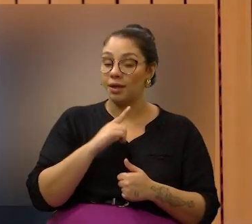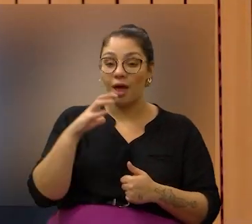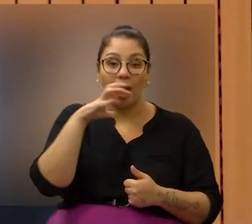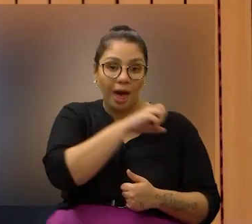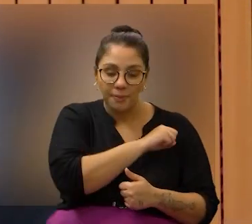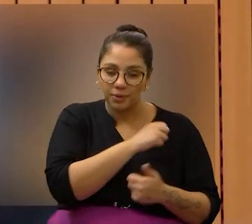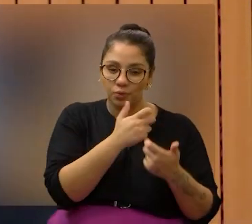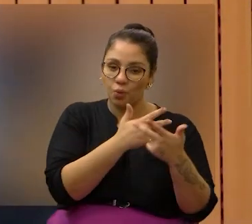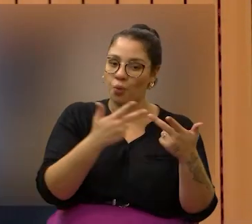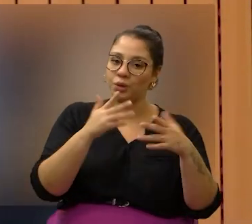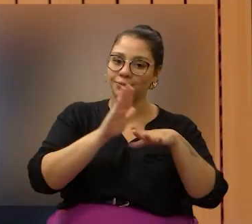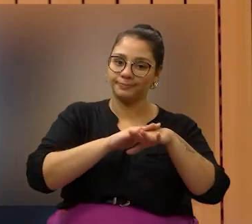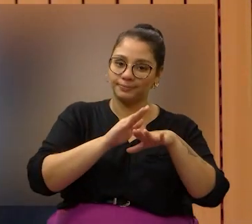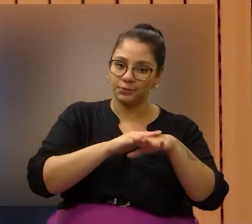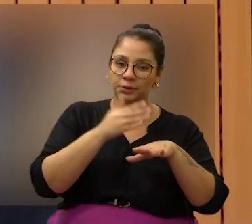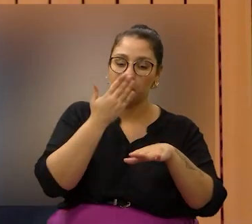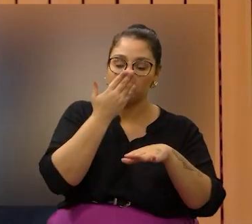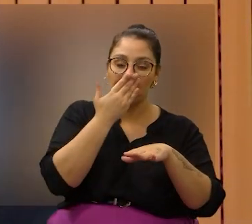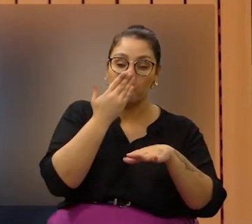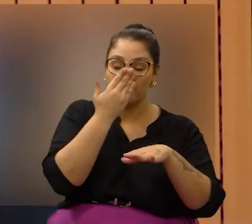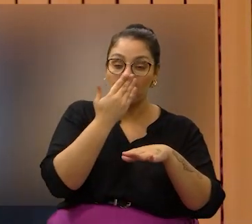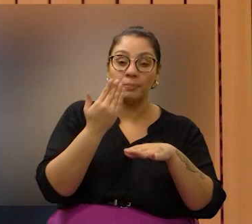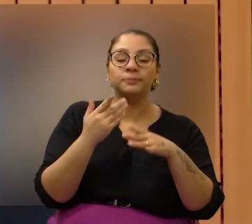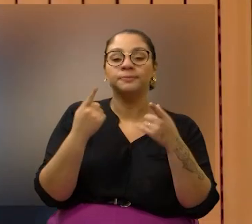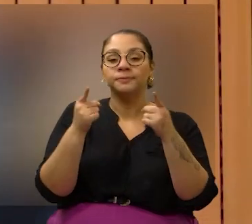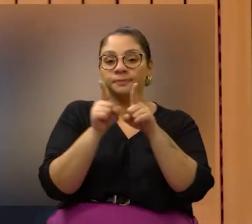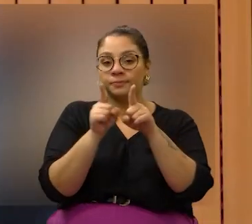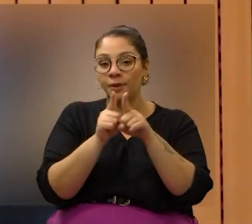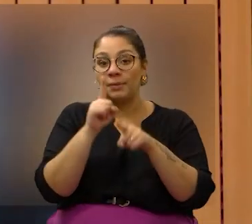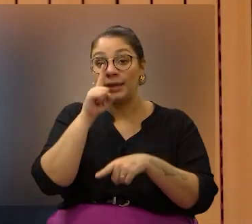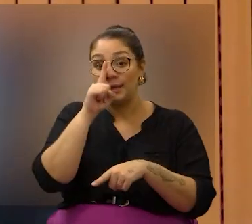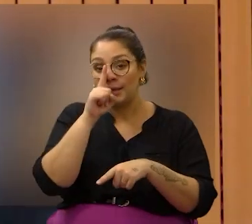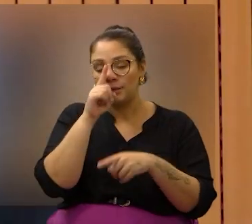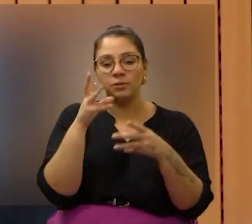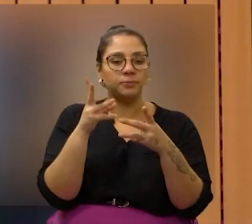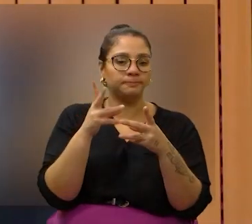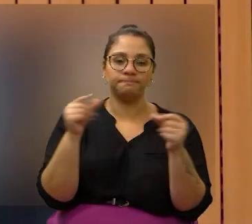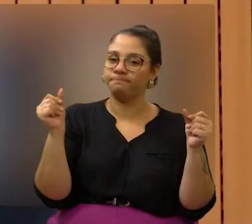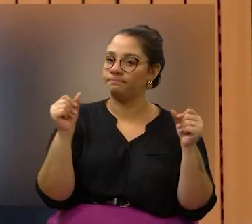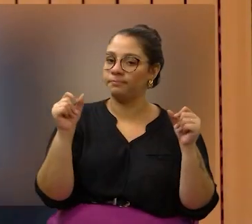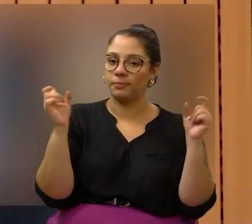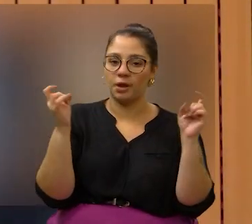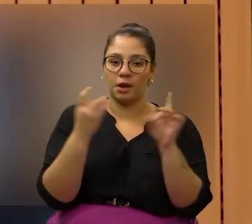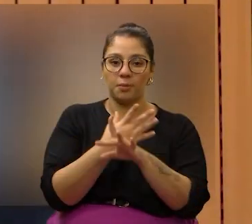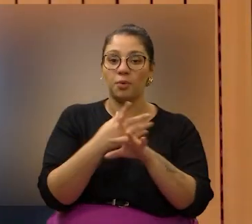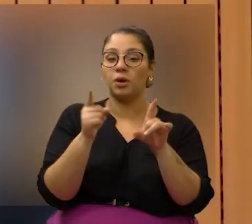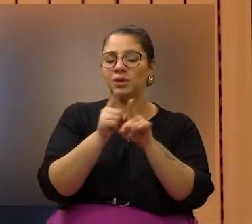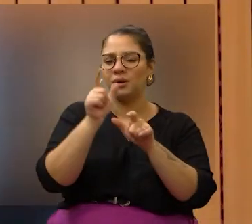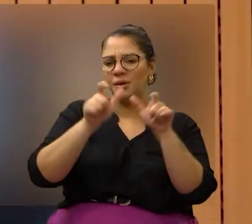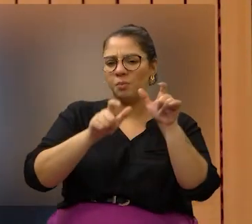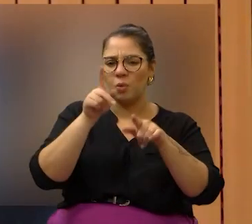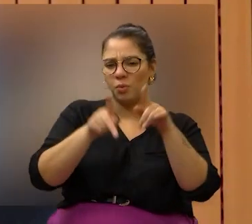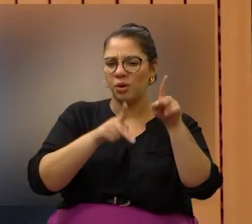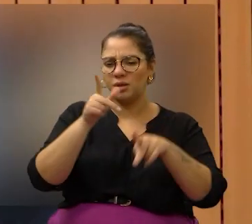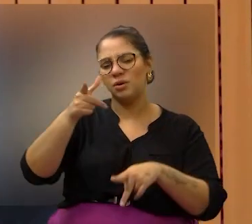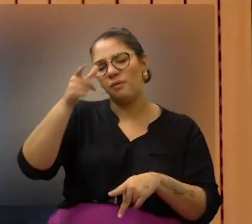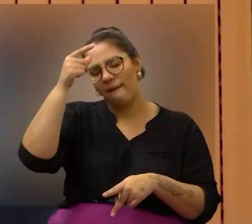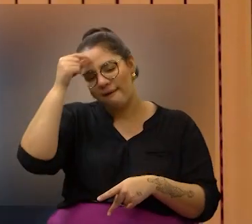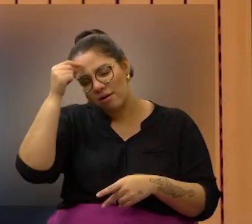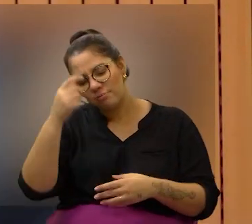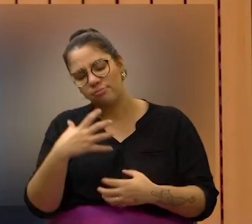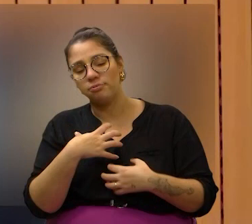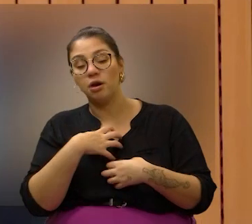tenhamos o mais rápido possível as ações de remediação e a eliminação de riscos, para dar mais alívio à população